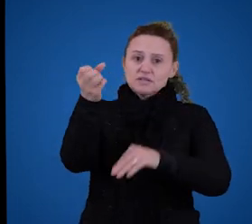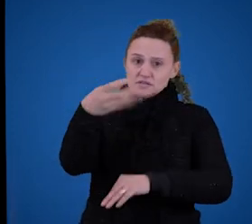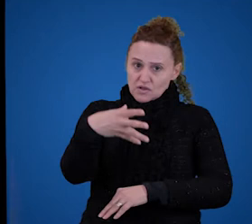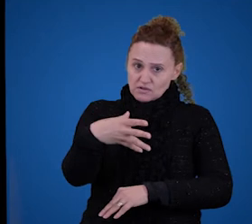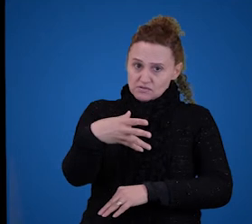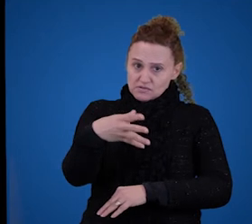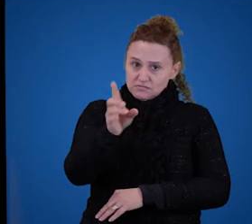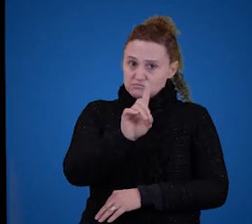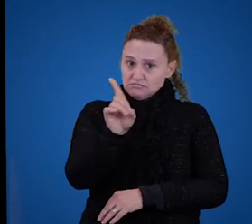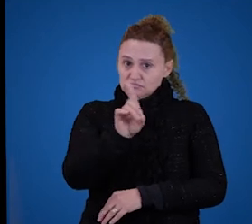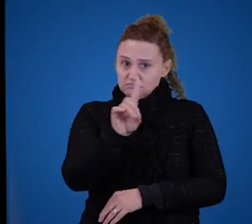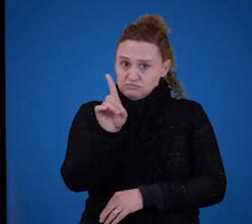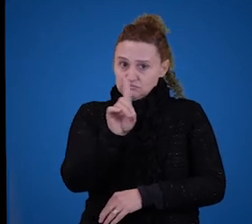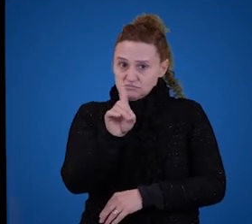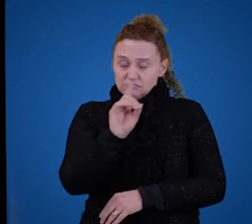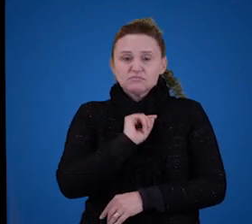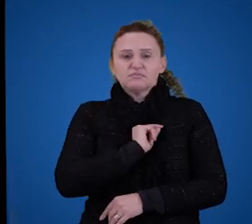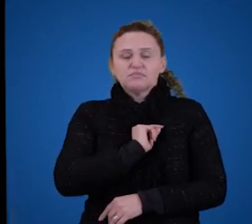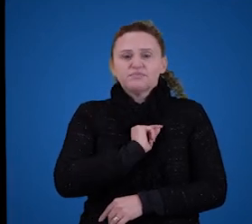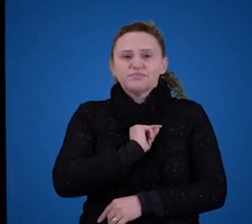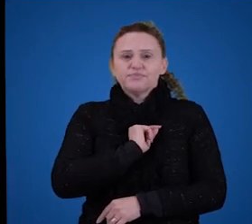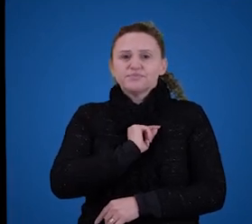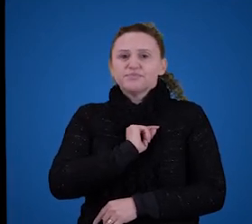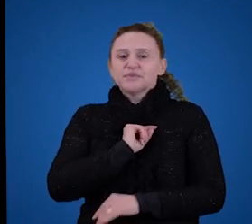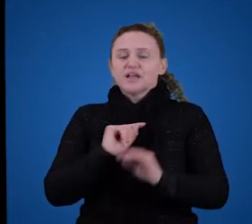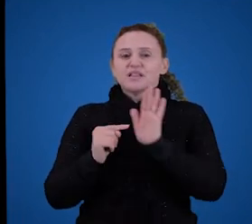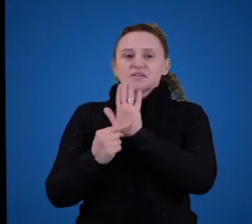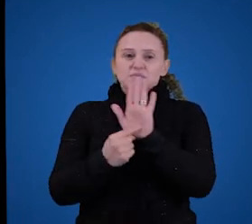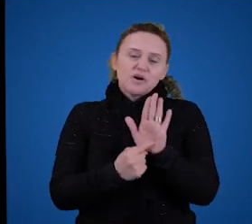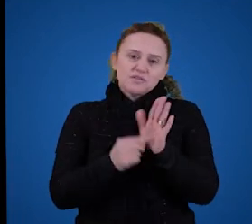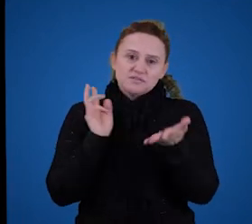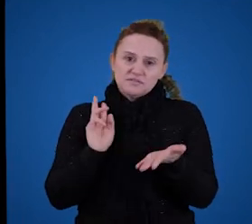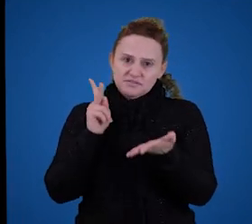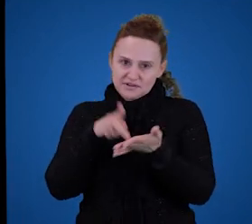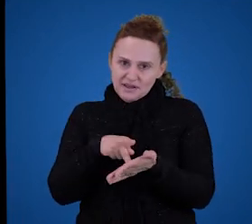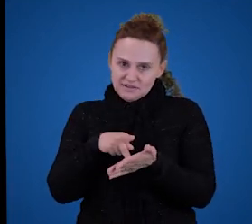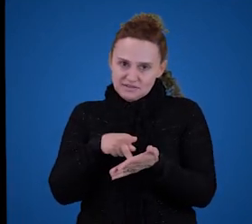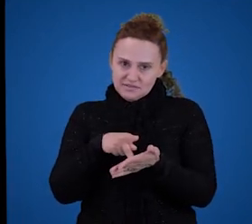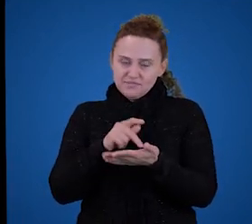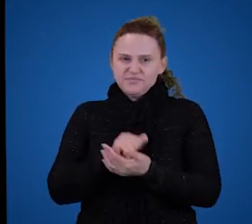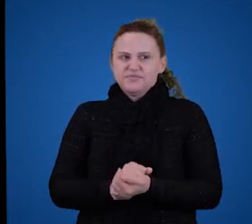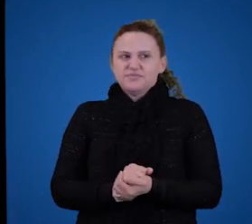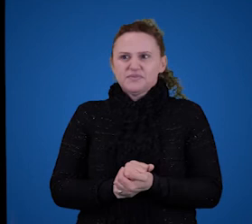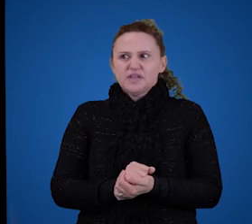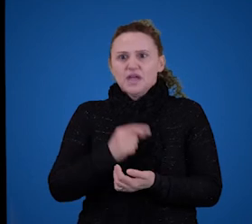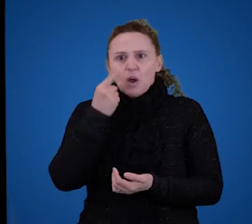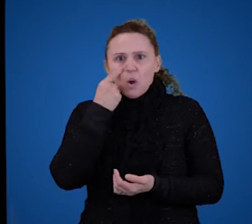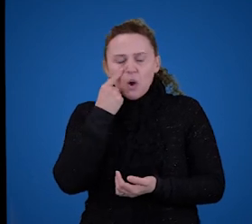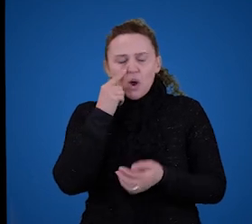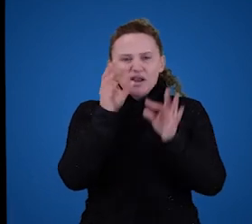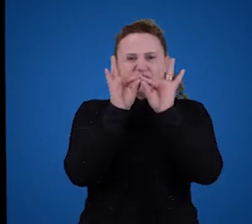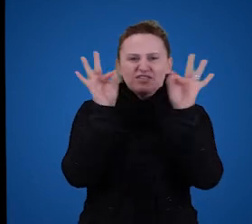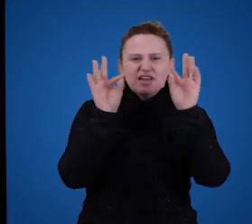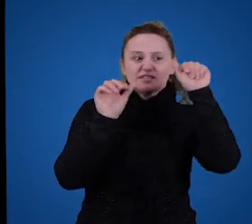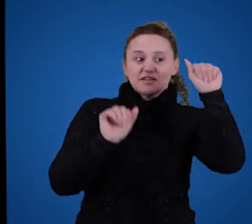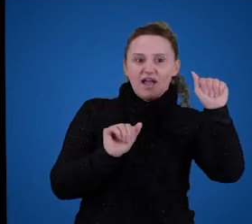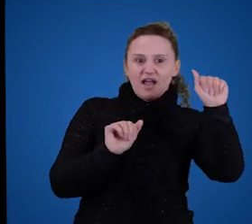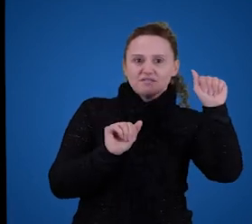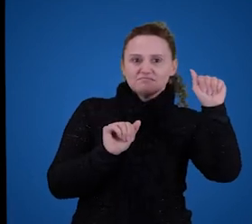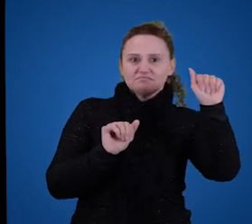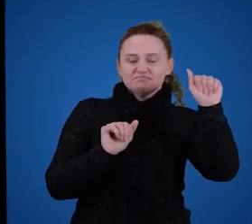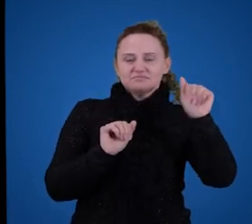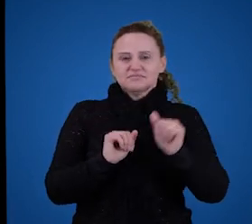parece, não é porque elas dizem verdade. Considerem a frase B e a frase C. Olha, o professor Bruno é mineiro.